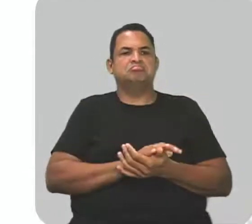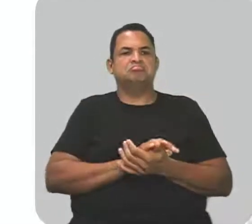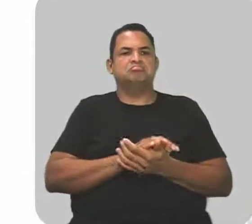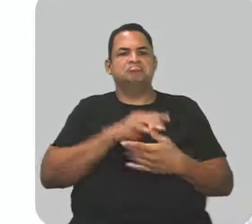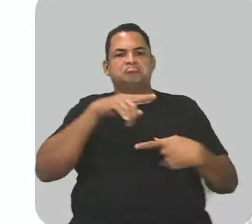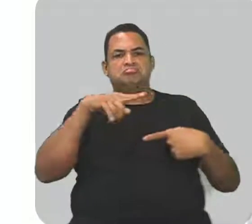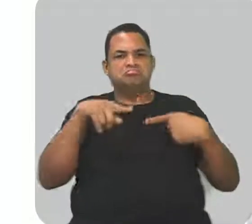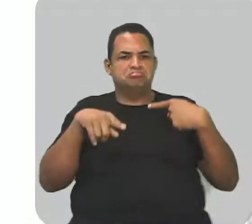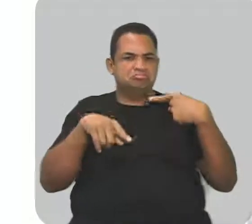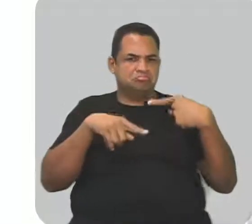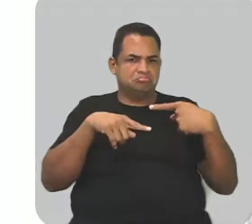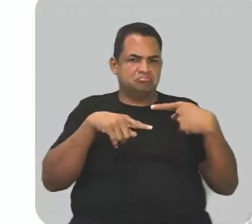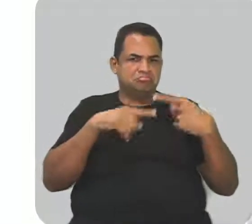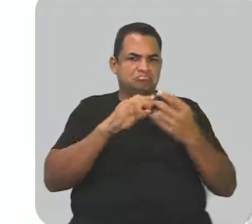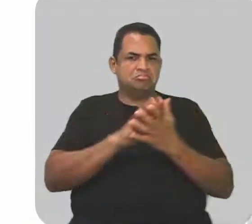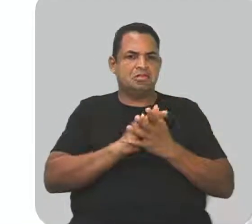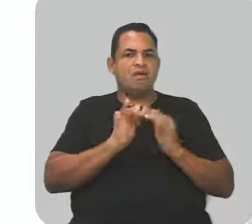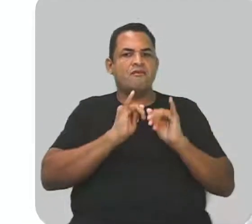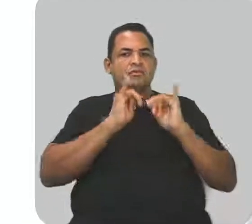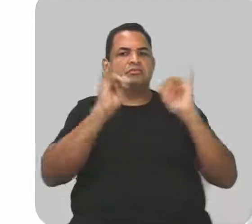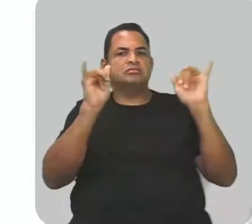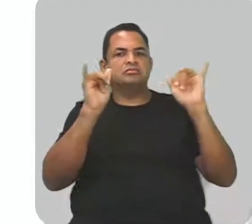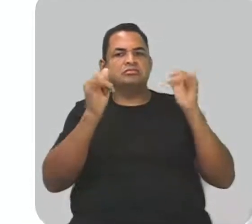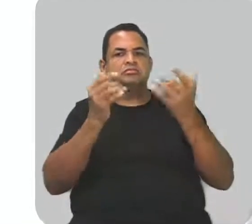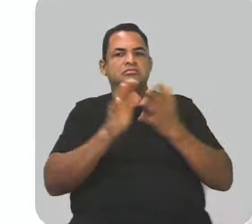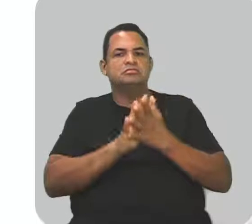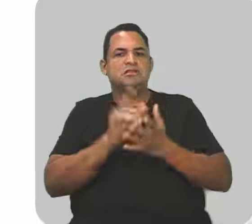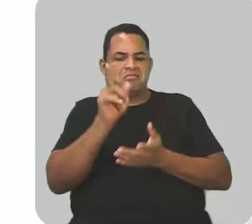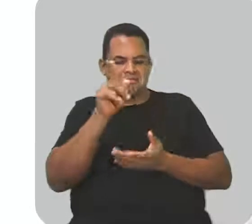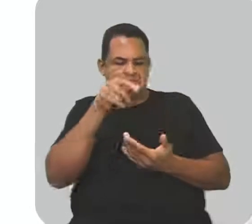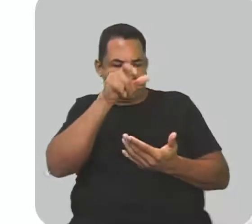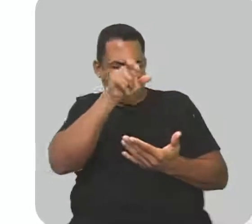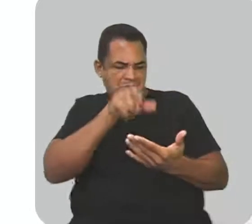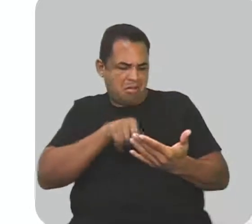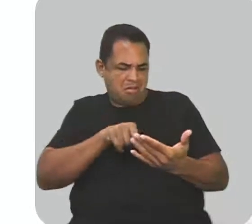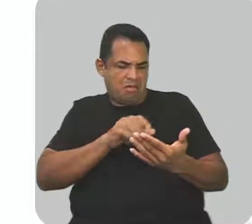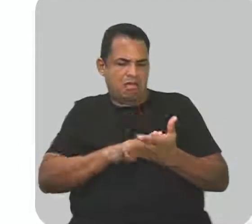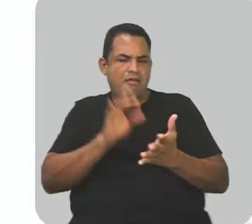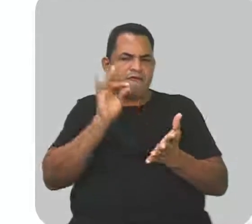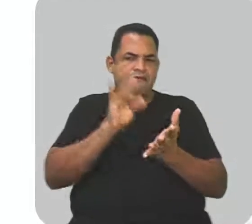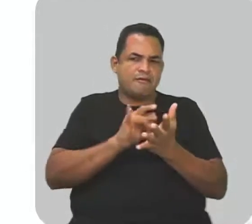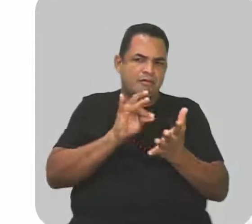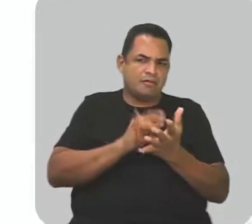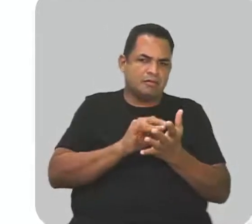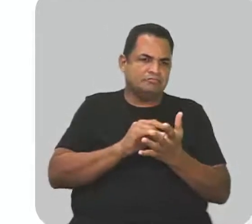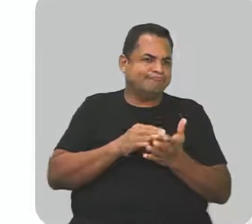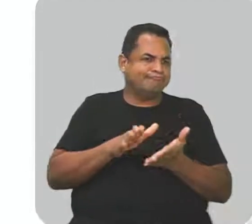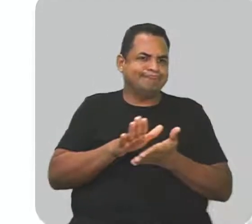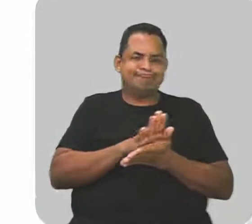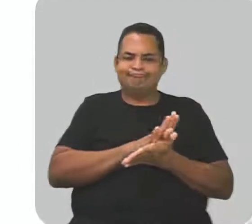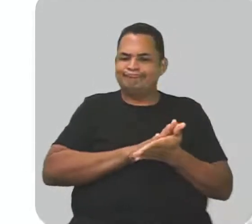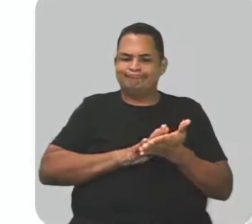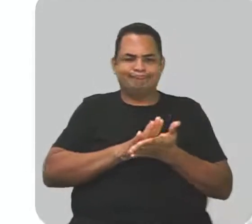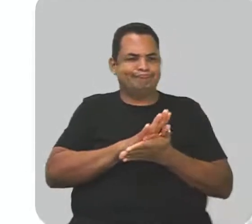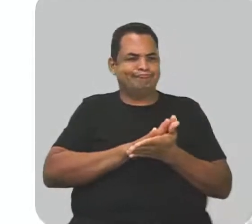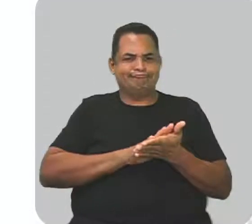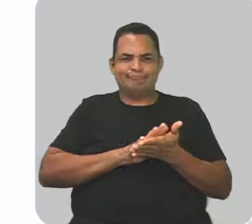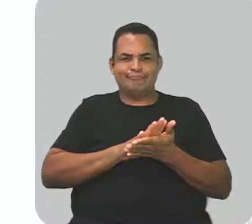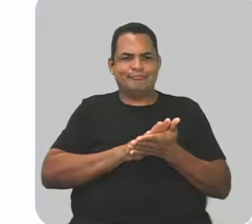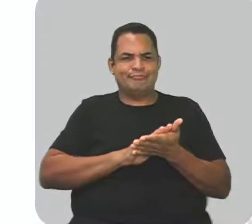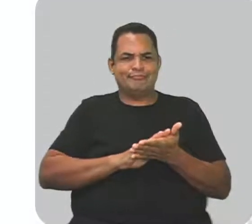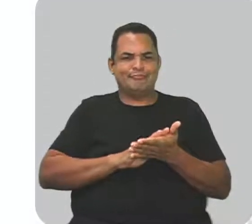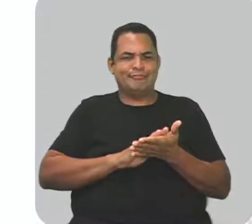O seu objetivo é levar uma informação ao leitor em sentido real, nada imaginativo.